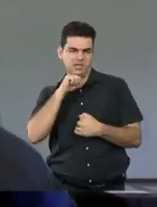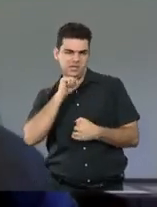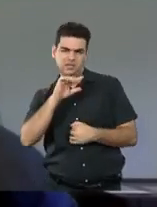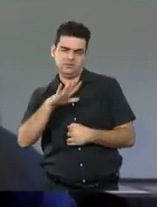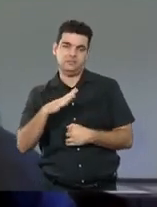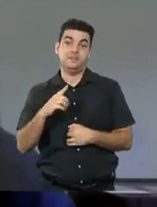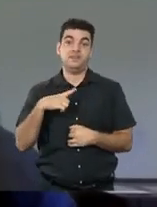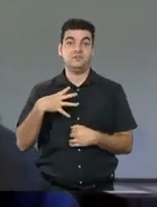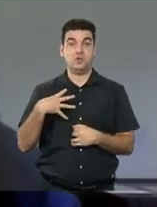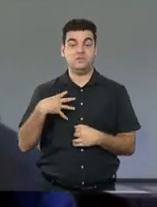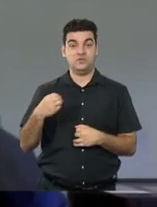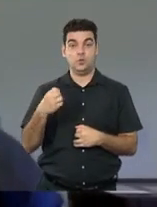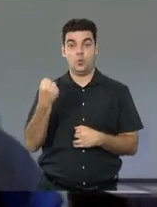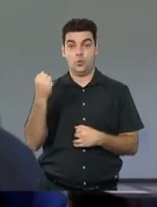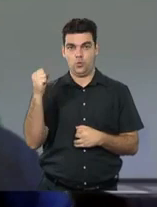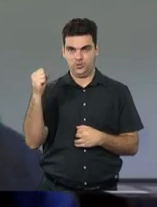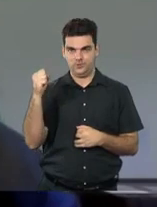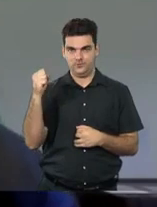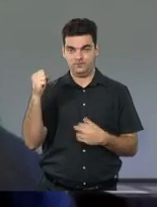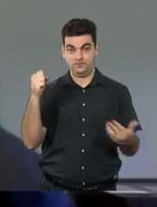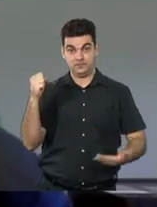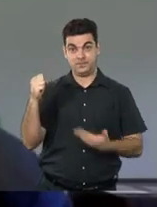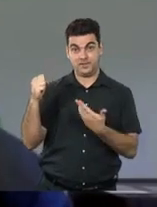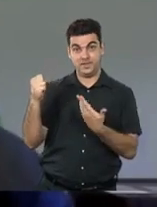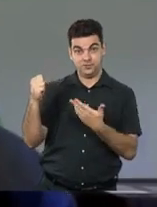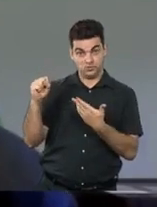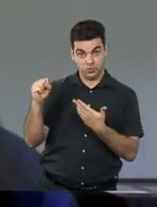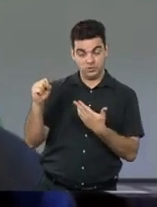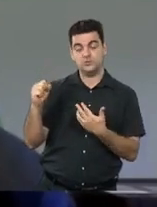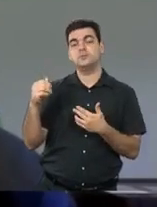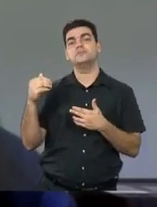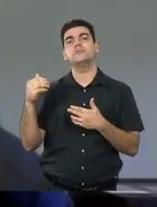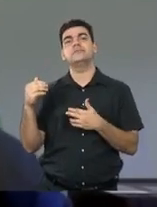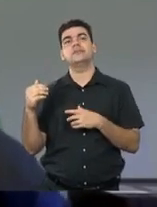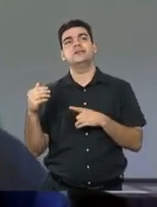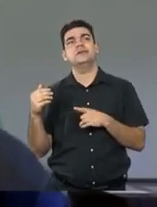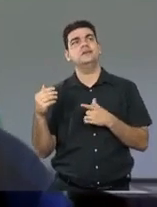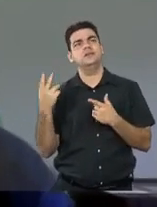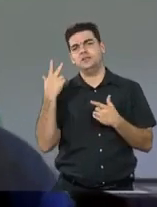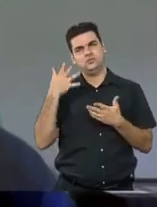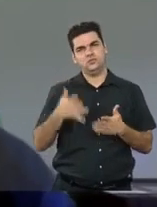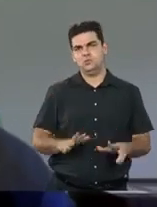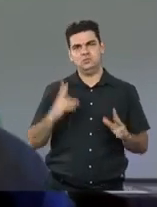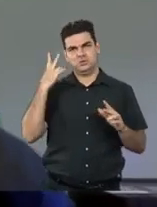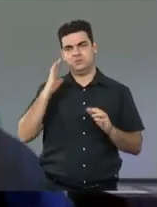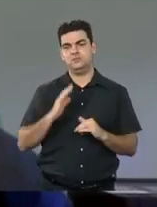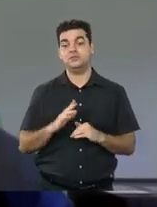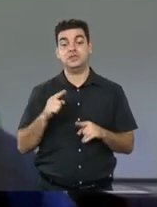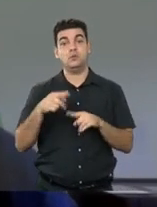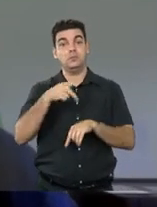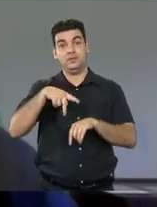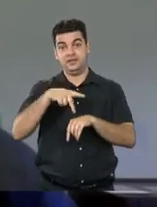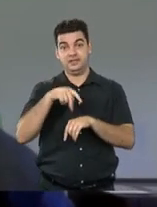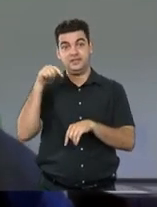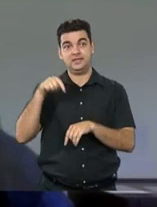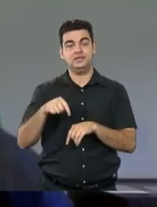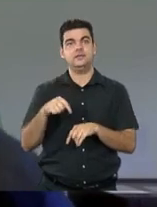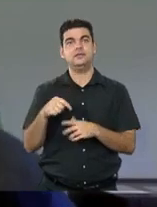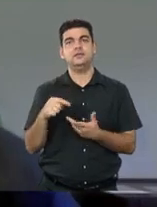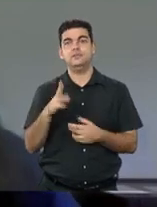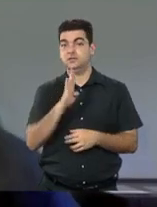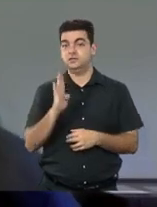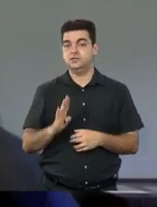teve oito filhos e esses oito filhos nasceram numa época que o país enfrentava,